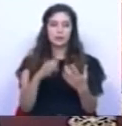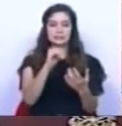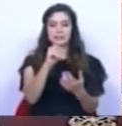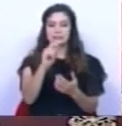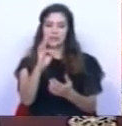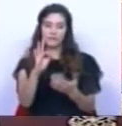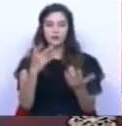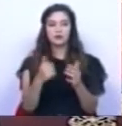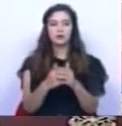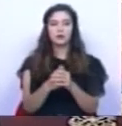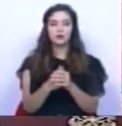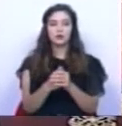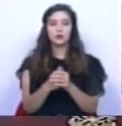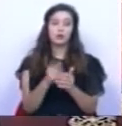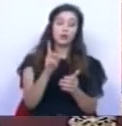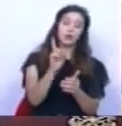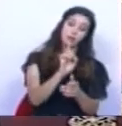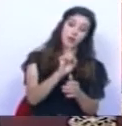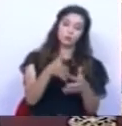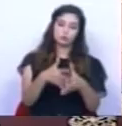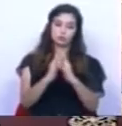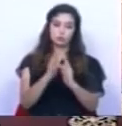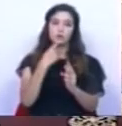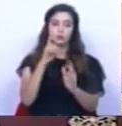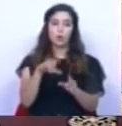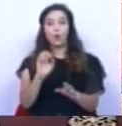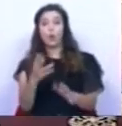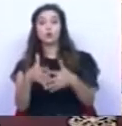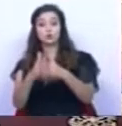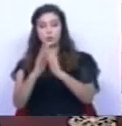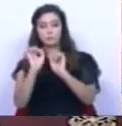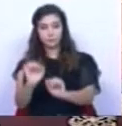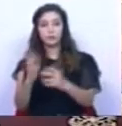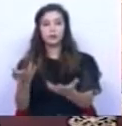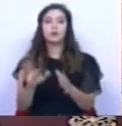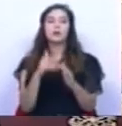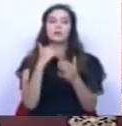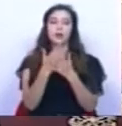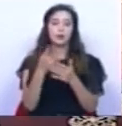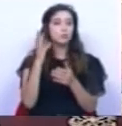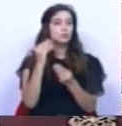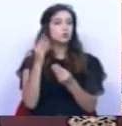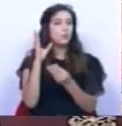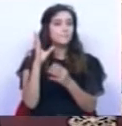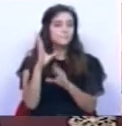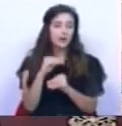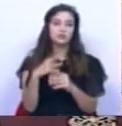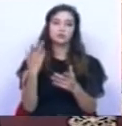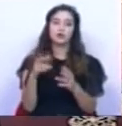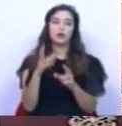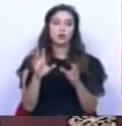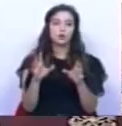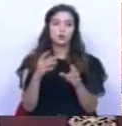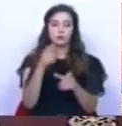CEF, para além, ou não a reestruturação, a reestruturação, está muito mais na valorização dos agentes do